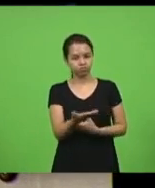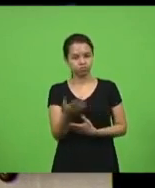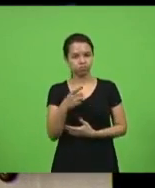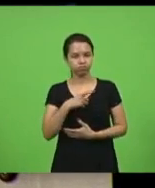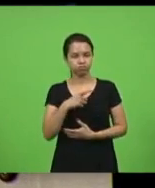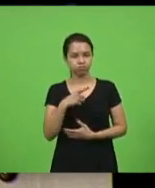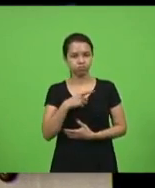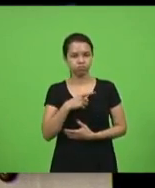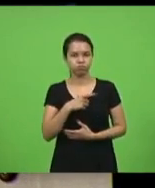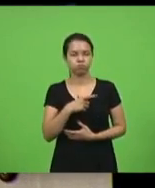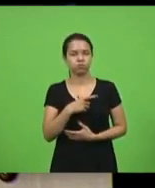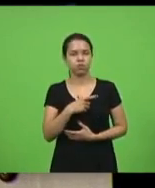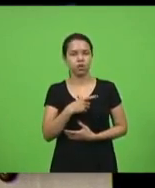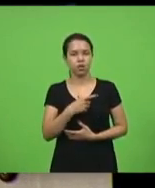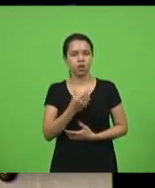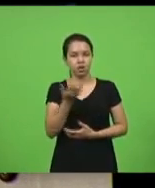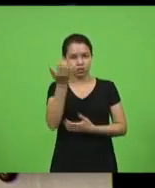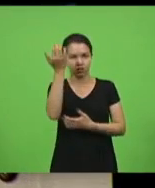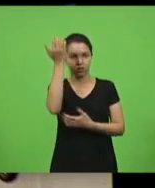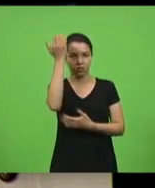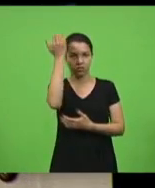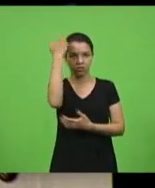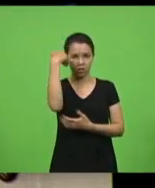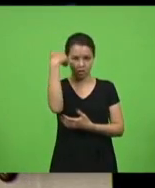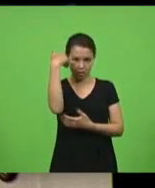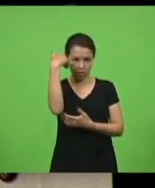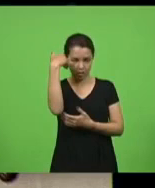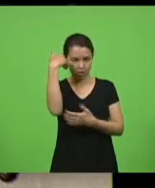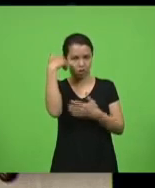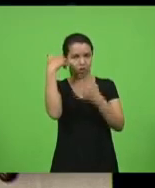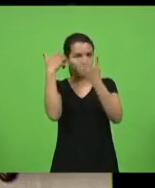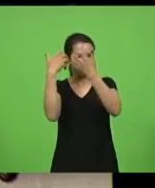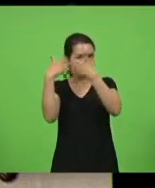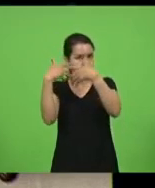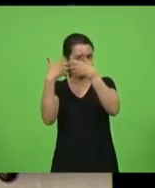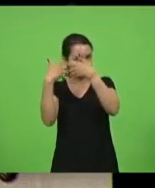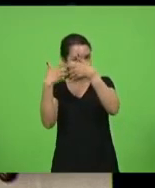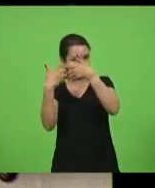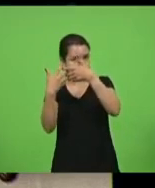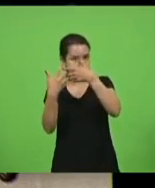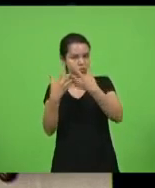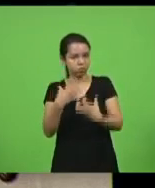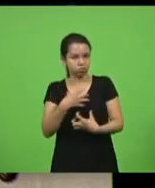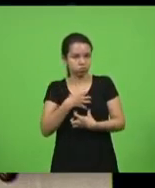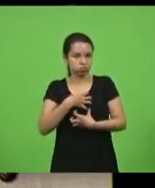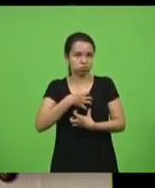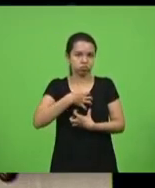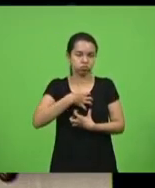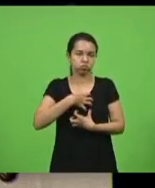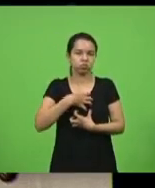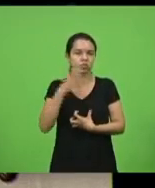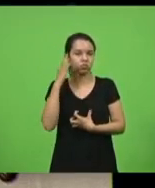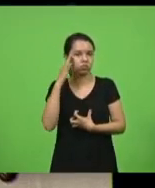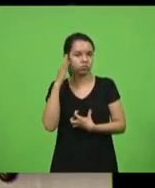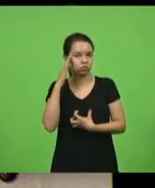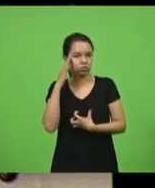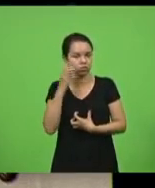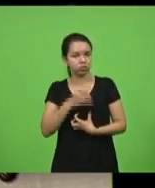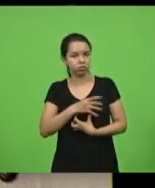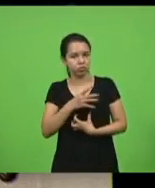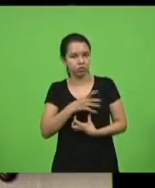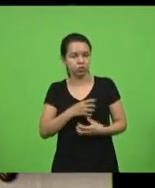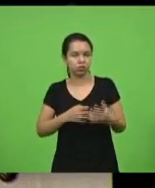interpretar o medo, a angústia, ansiedade, buscar o seu equilíbrio. isso